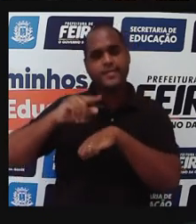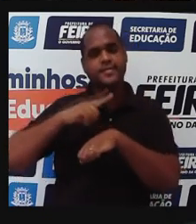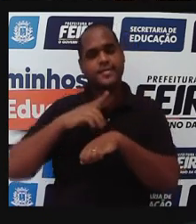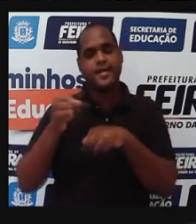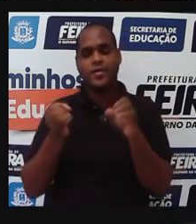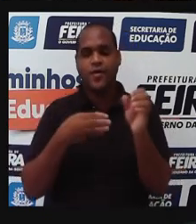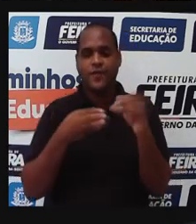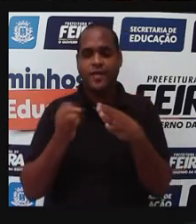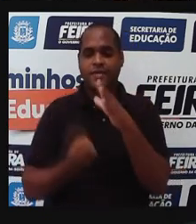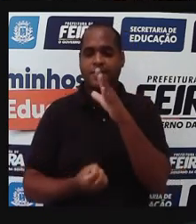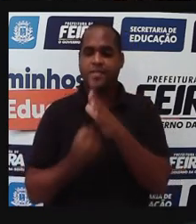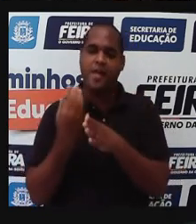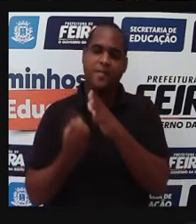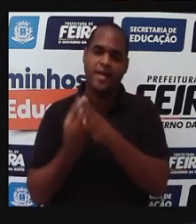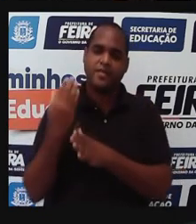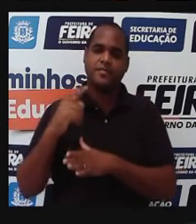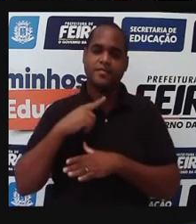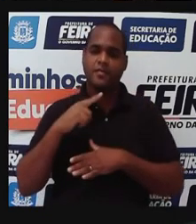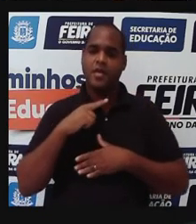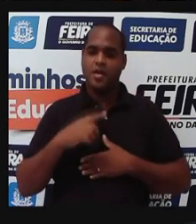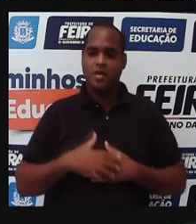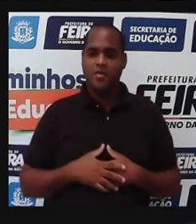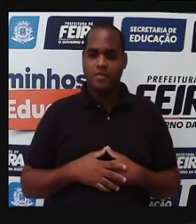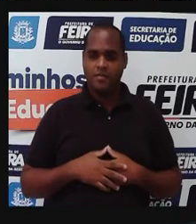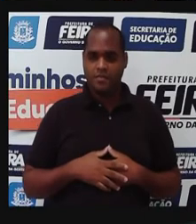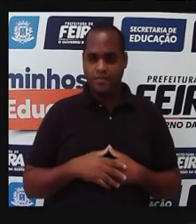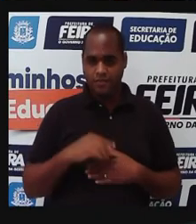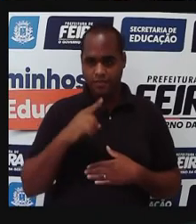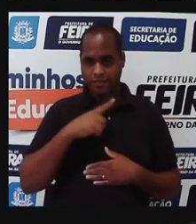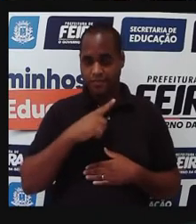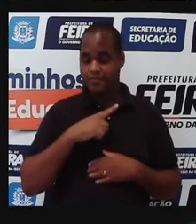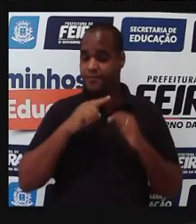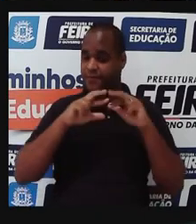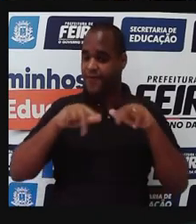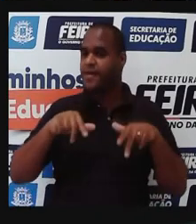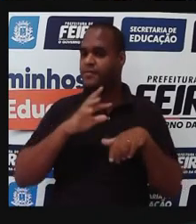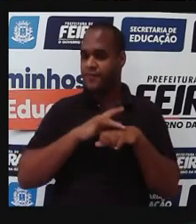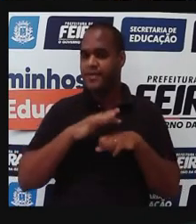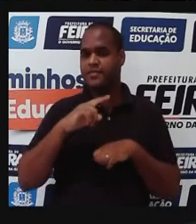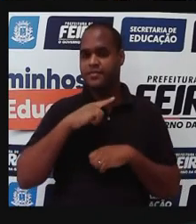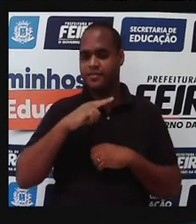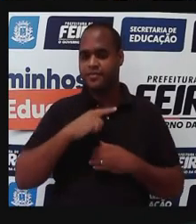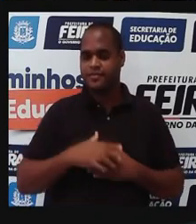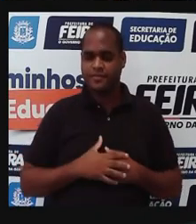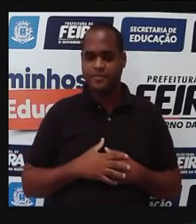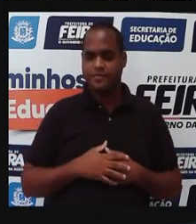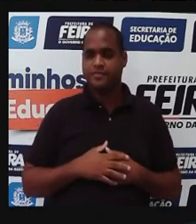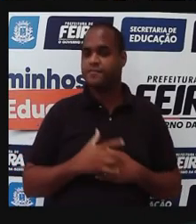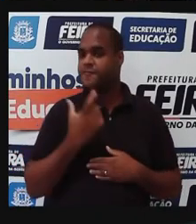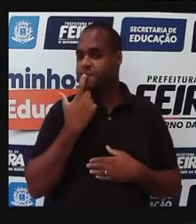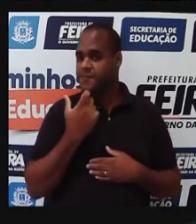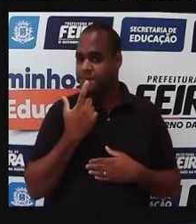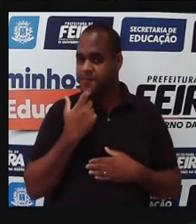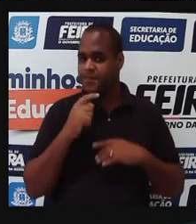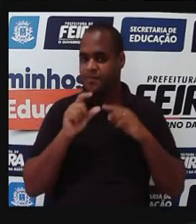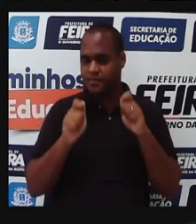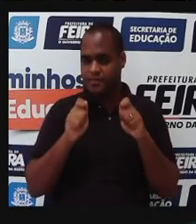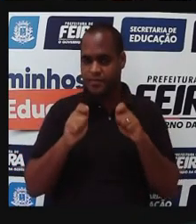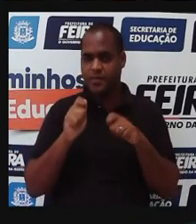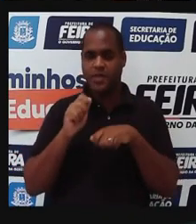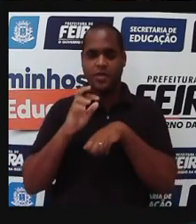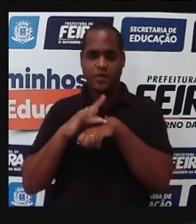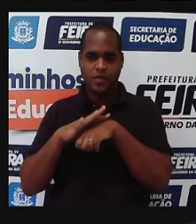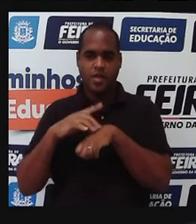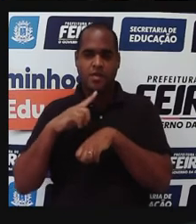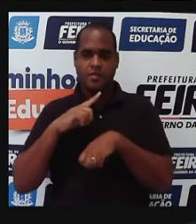emergentes, tá? Exemplos de doenças emergentes, né? O que tá em vermelho aqui é considerado doença